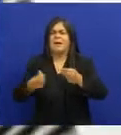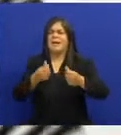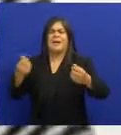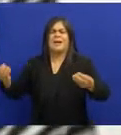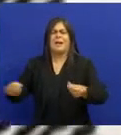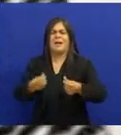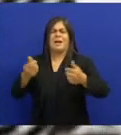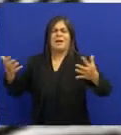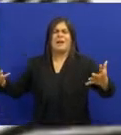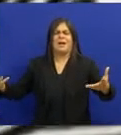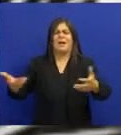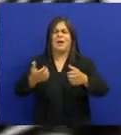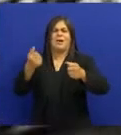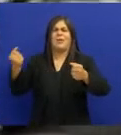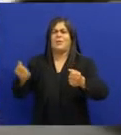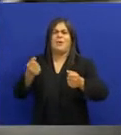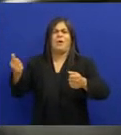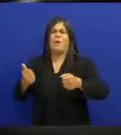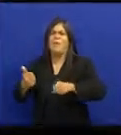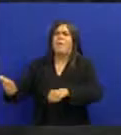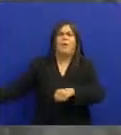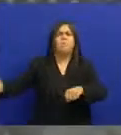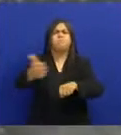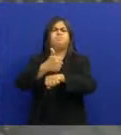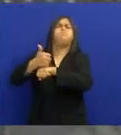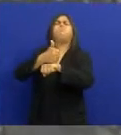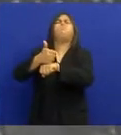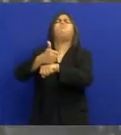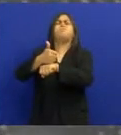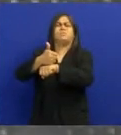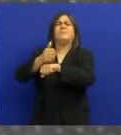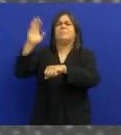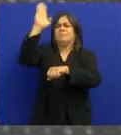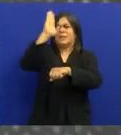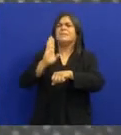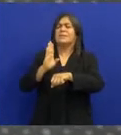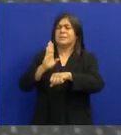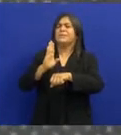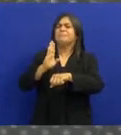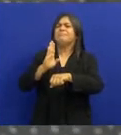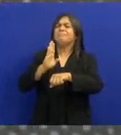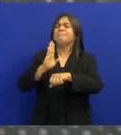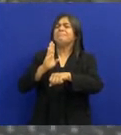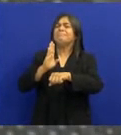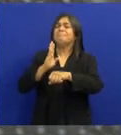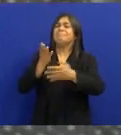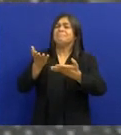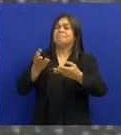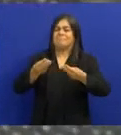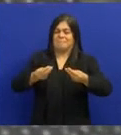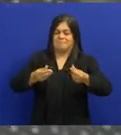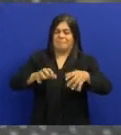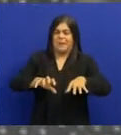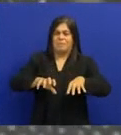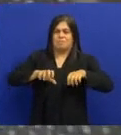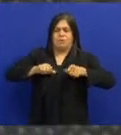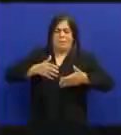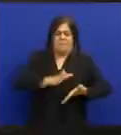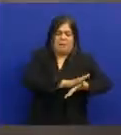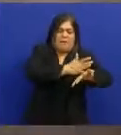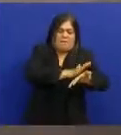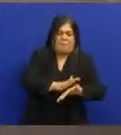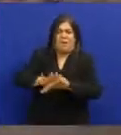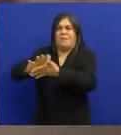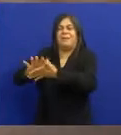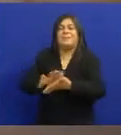instrumento Ao ponto de chegar A ser o mais importante Pandeirista do Brasil E incorporar O próprio instrumento No nome